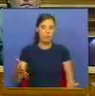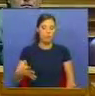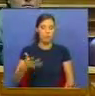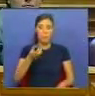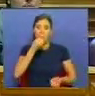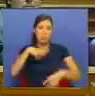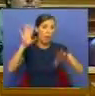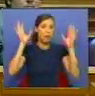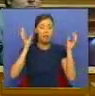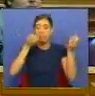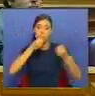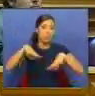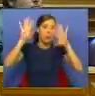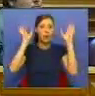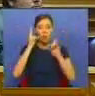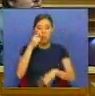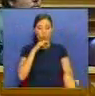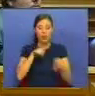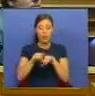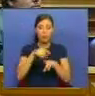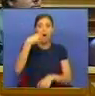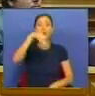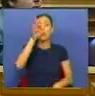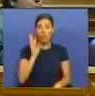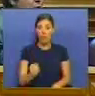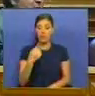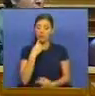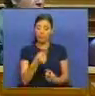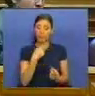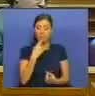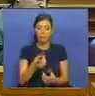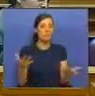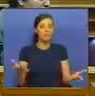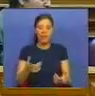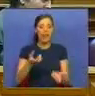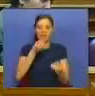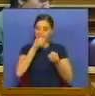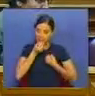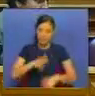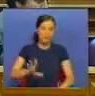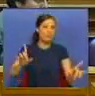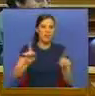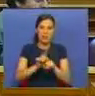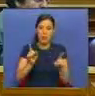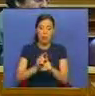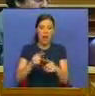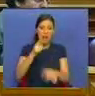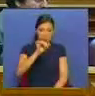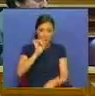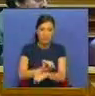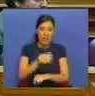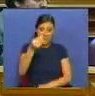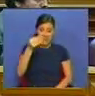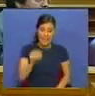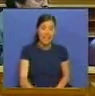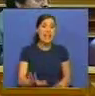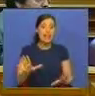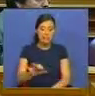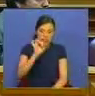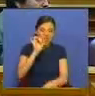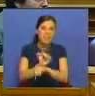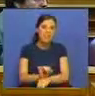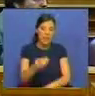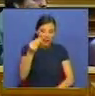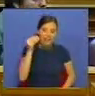vão, absolutamente em vão, por um deputado do Partido Socialista, é espézenhada quando se detêm crianças. Detêm-se